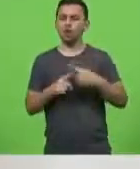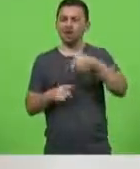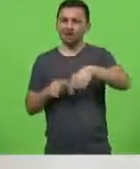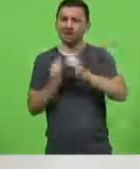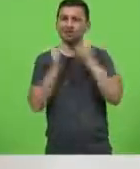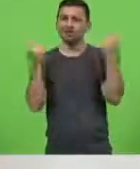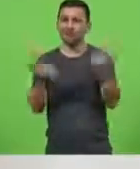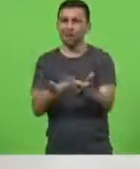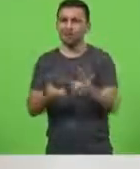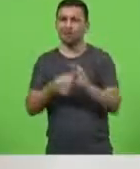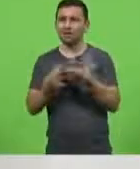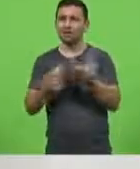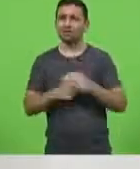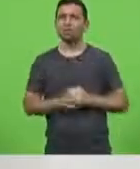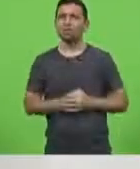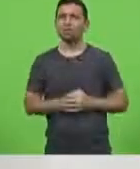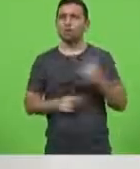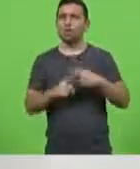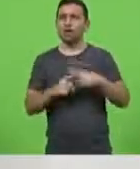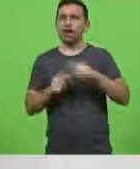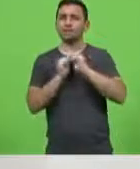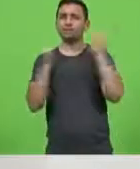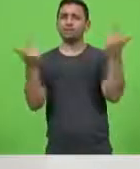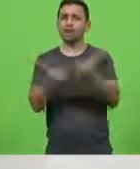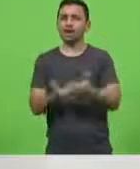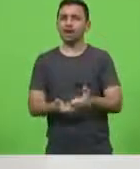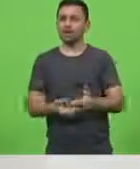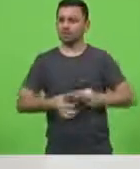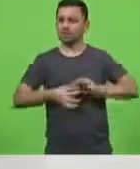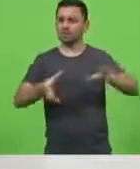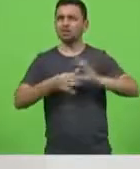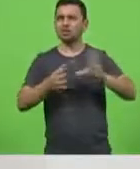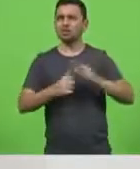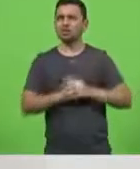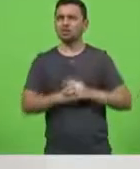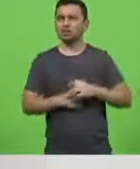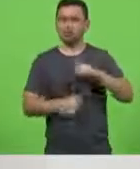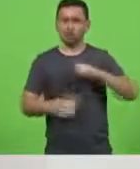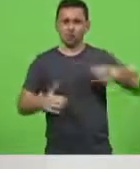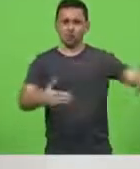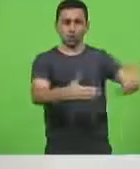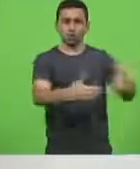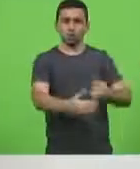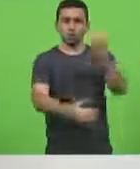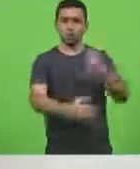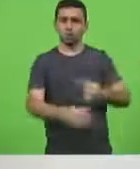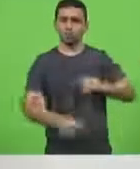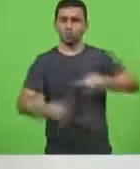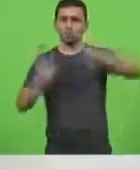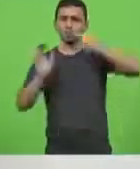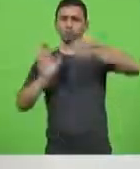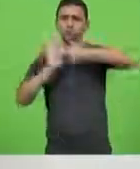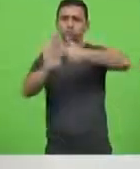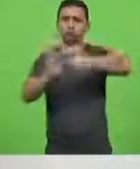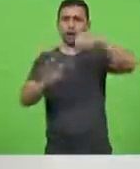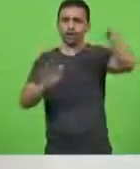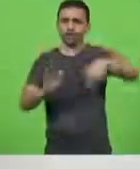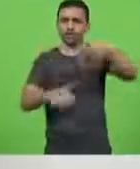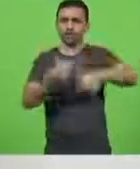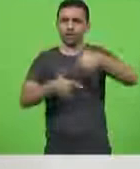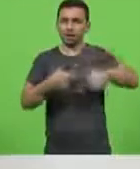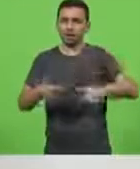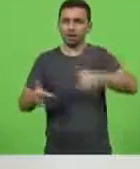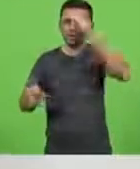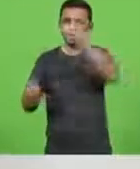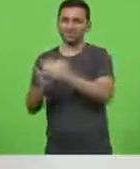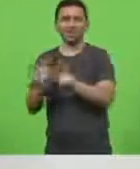atenção porque essa casa permite isso temos um oligopólio operando estou denunciando há um oligopólio operando a margem da lei em